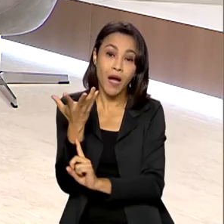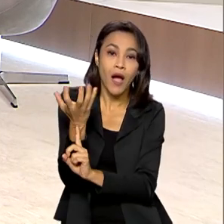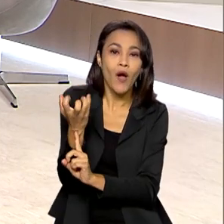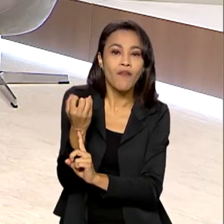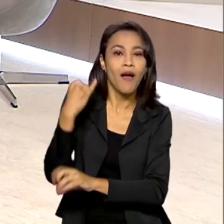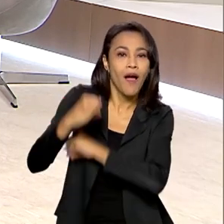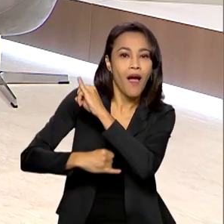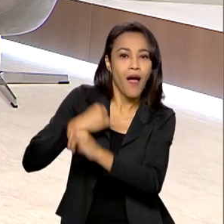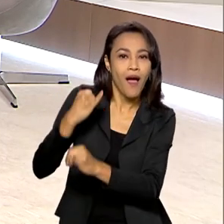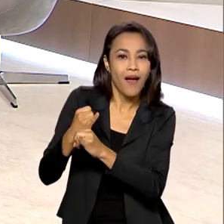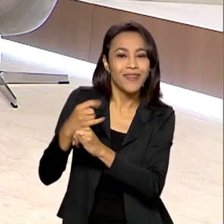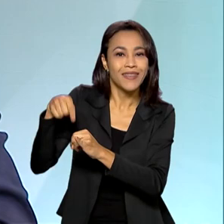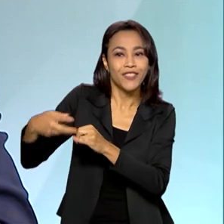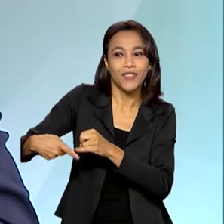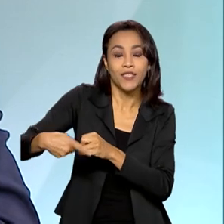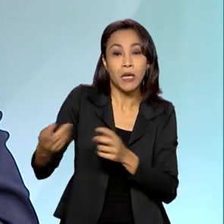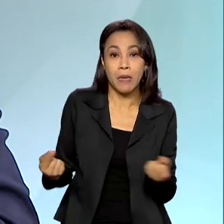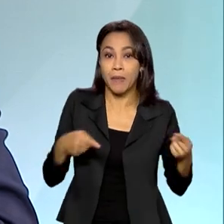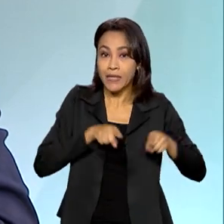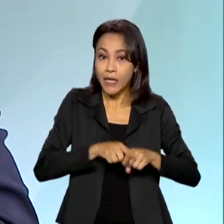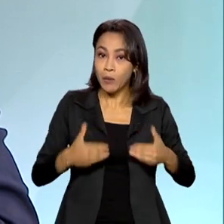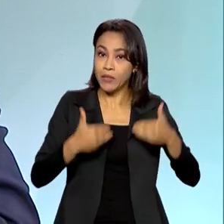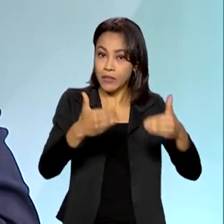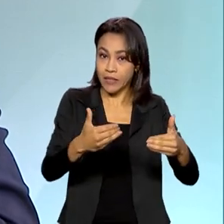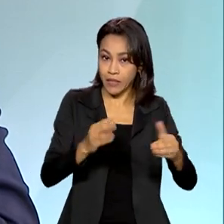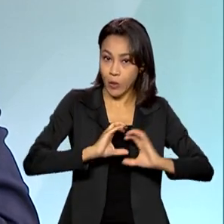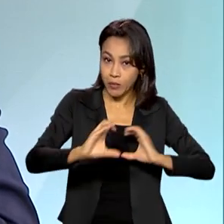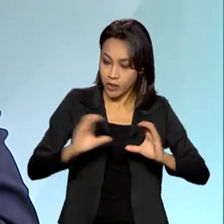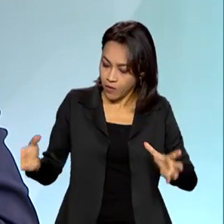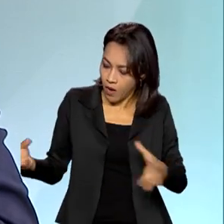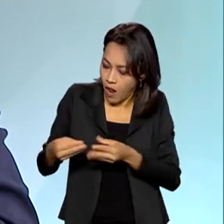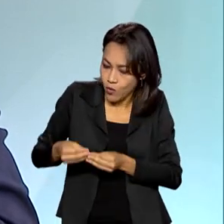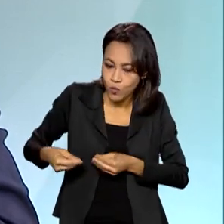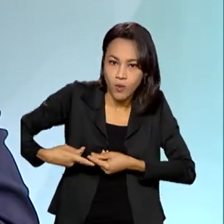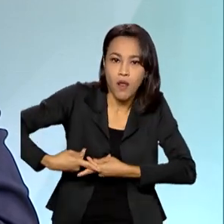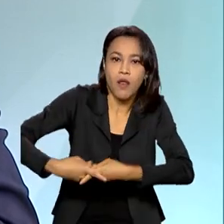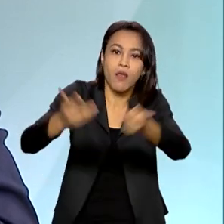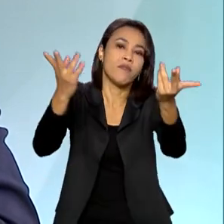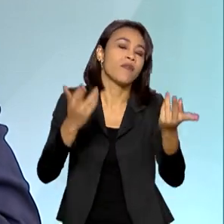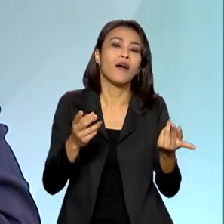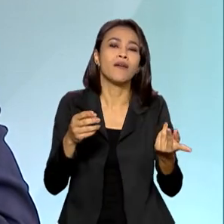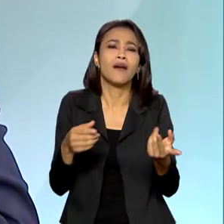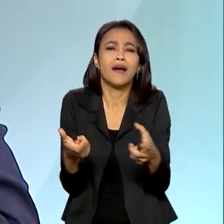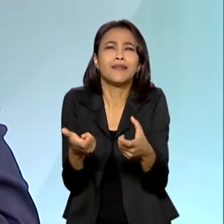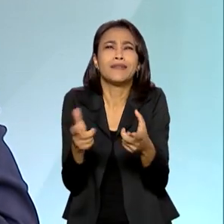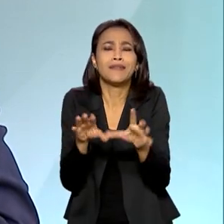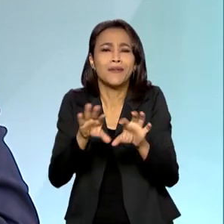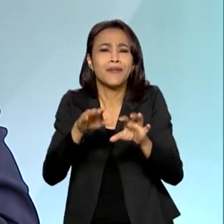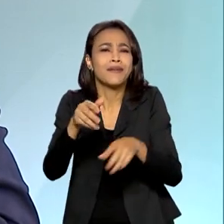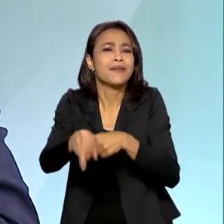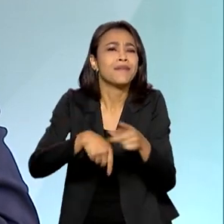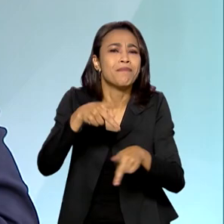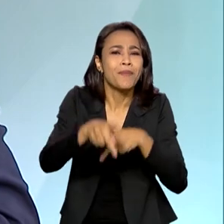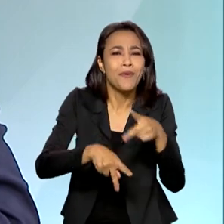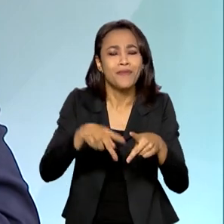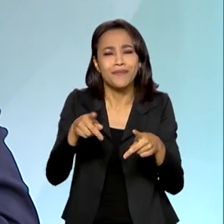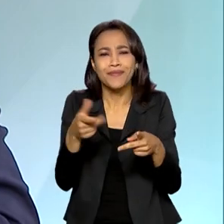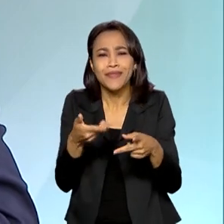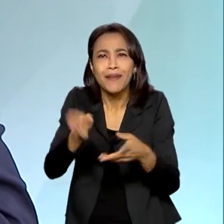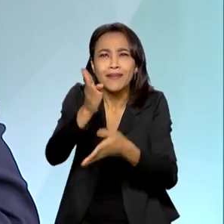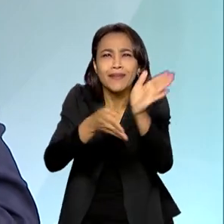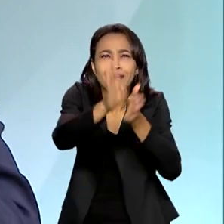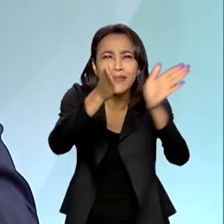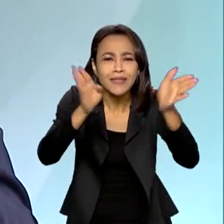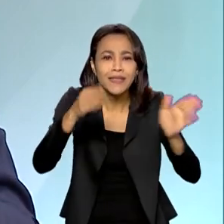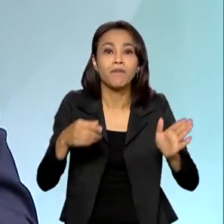levar junto com o Ministério das Comunicações, o Wi-Fi às pequenas comunidades brasileiras. Nós nos engajamos fortemente. O